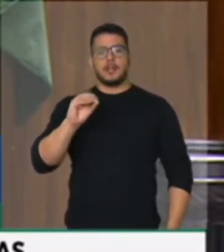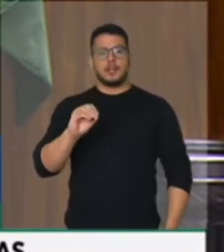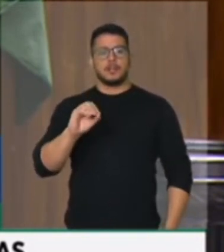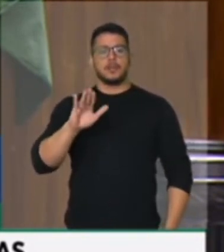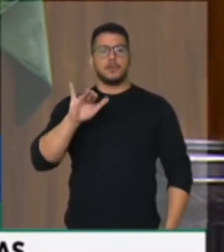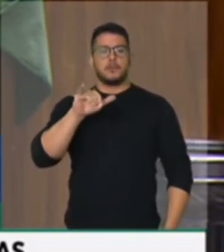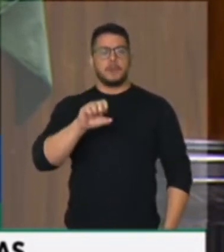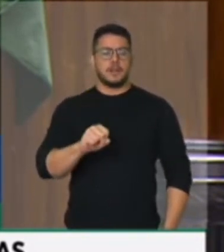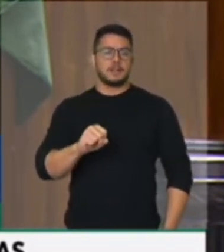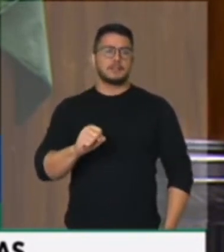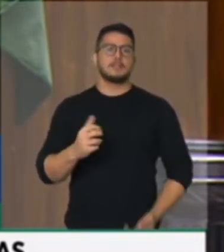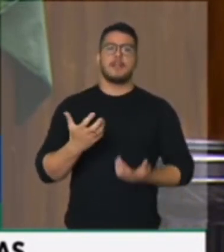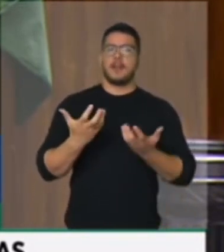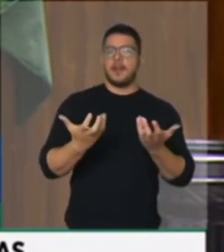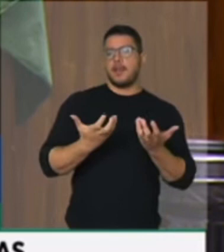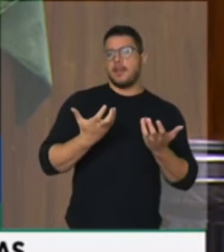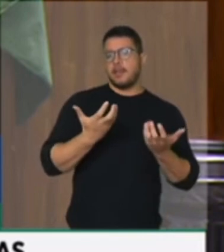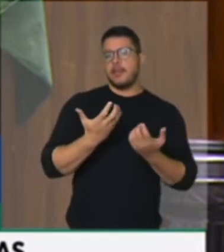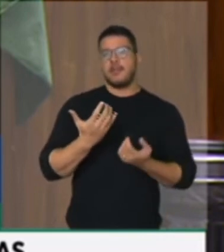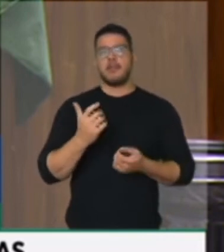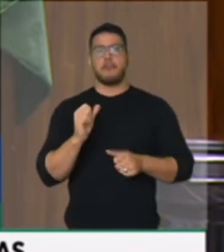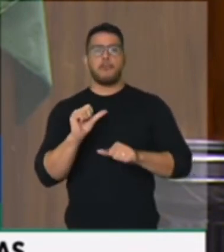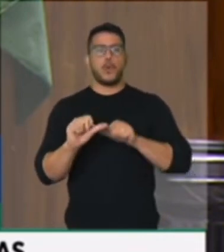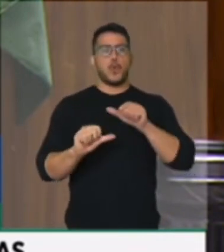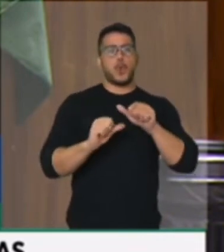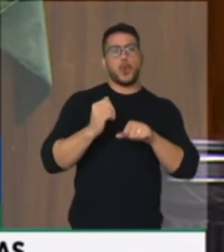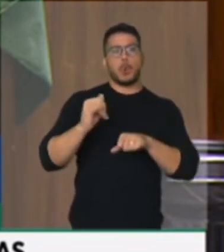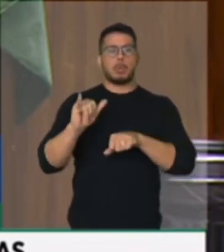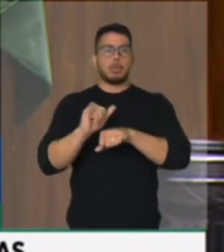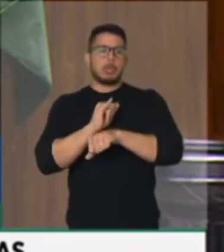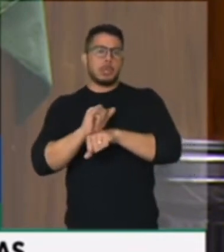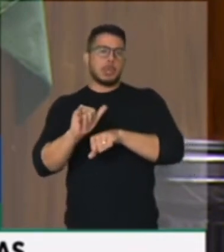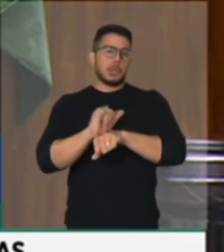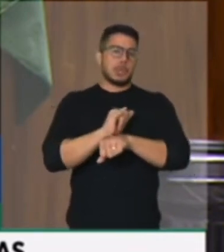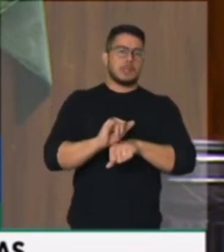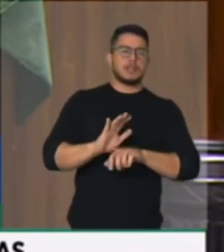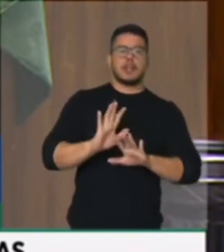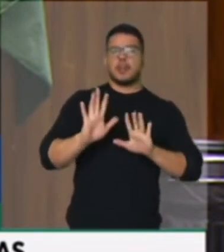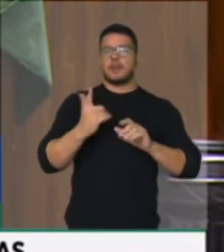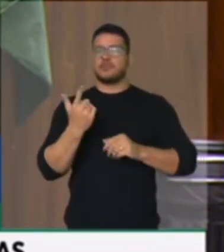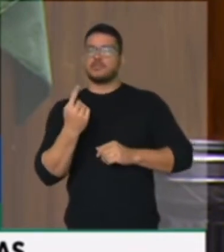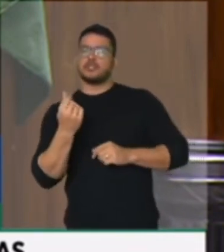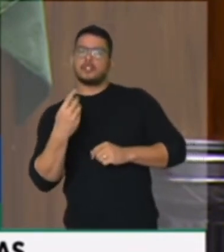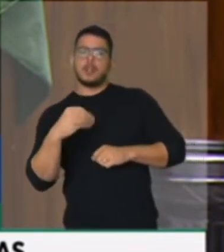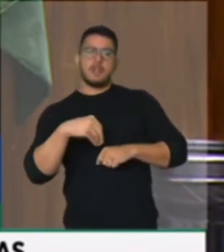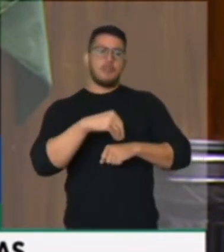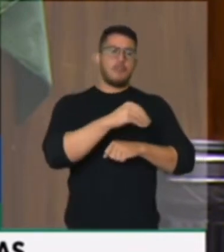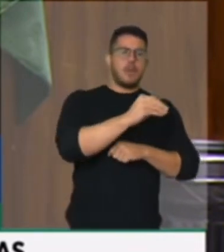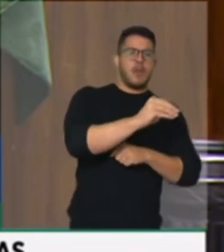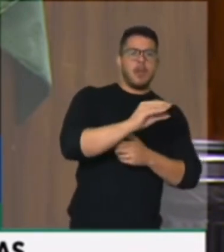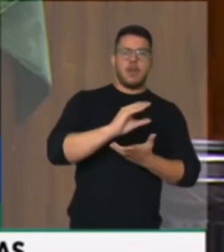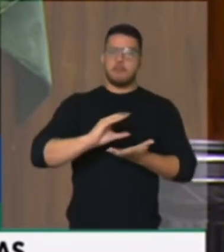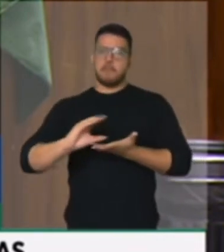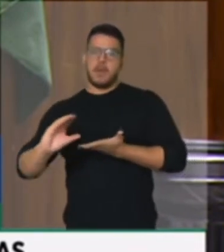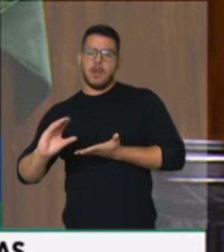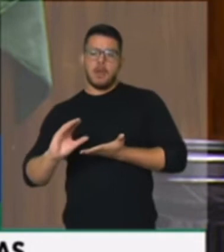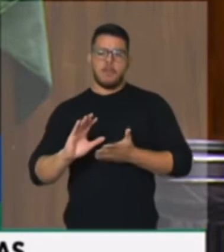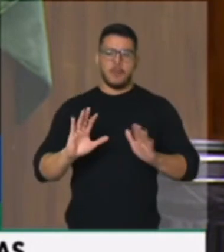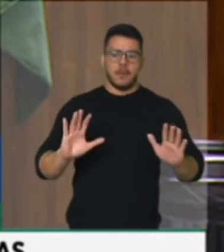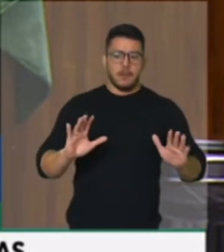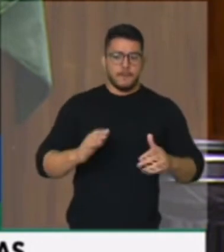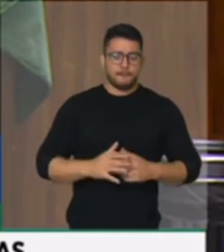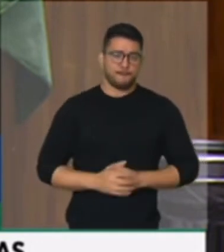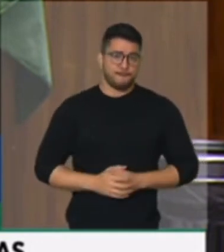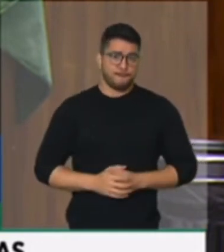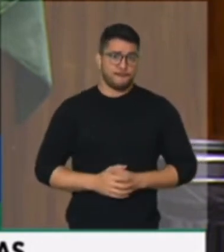fazer manobra no relatório, não, que o dinheiro pode ir para cá, pode ir para lá, que vai arrecadar isso, porque